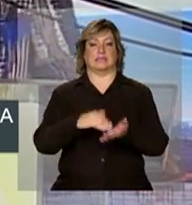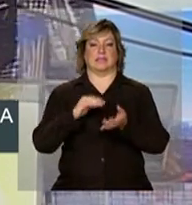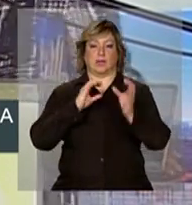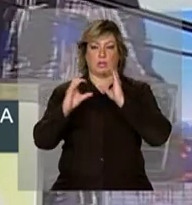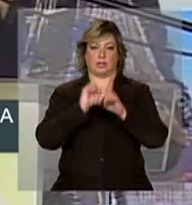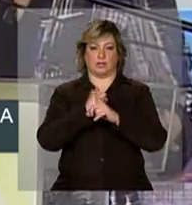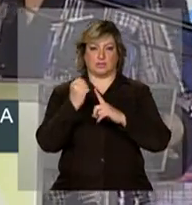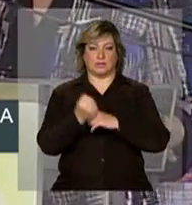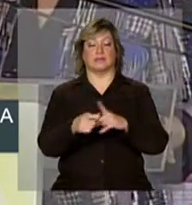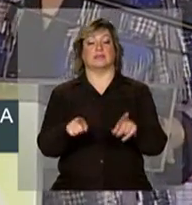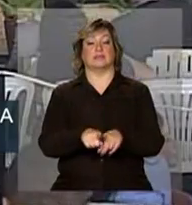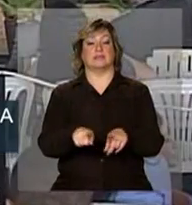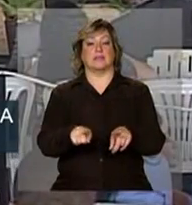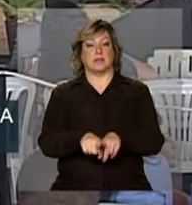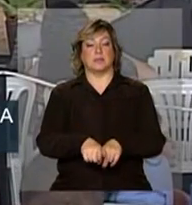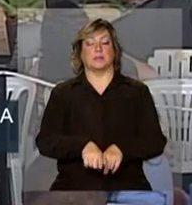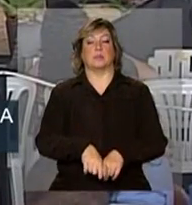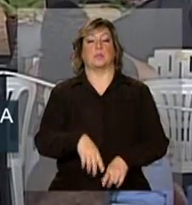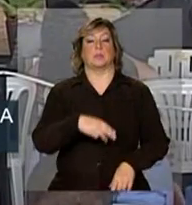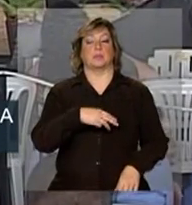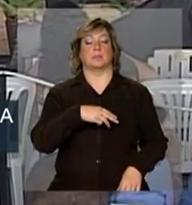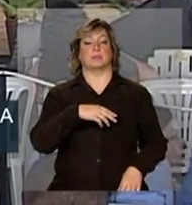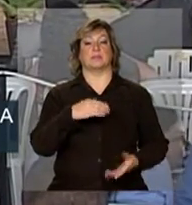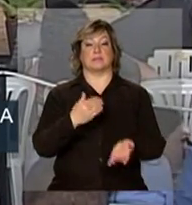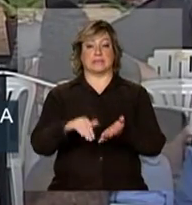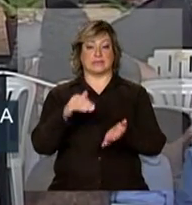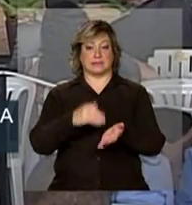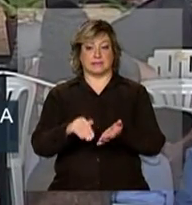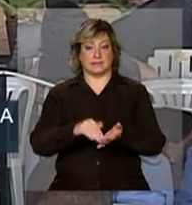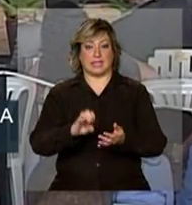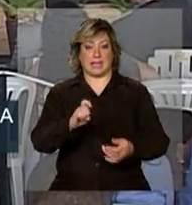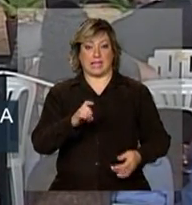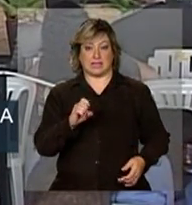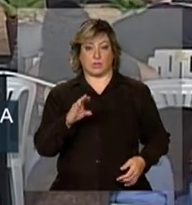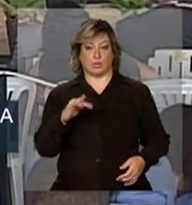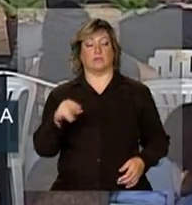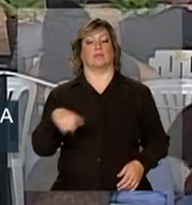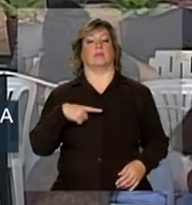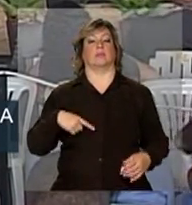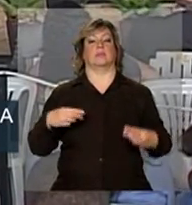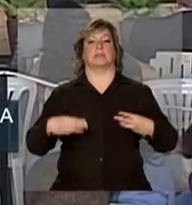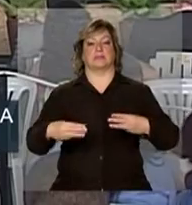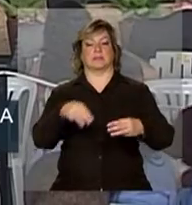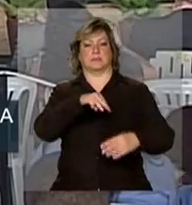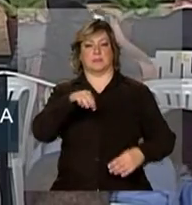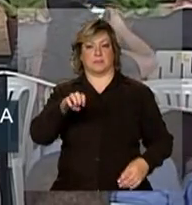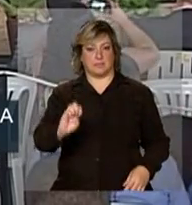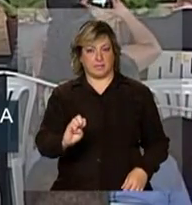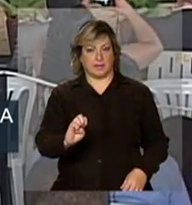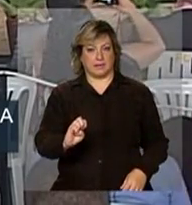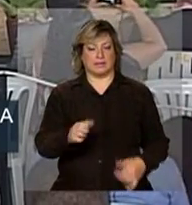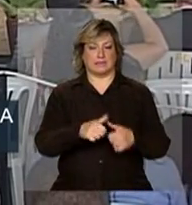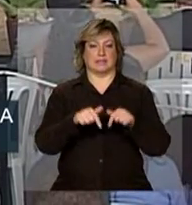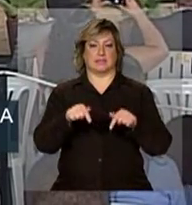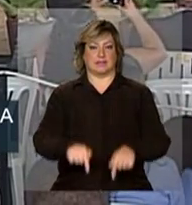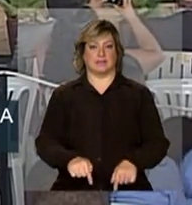e o secretário executivo do Ministério de Minas e Energia,